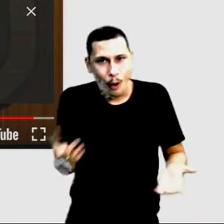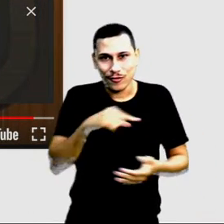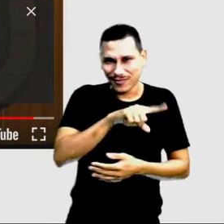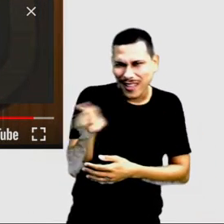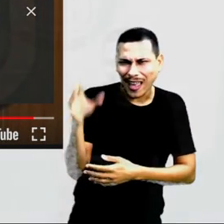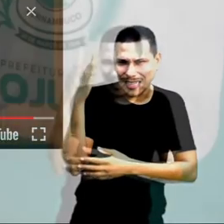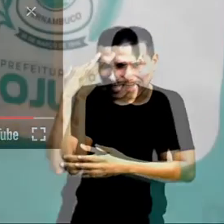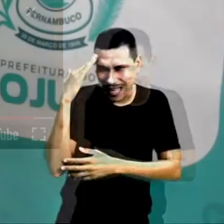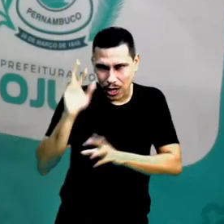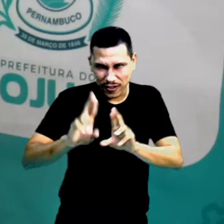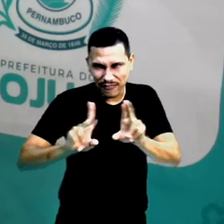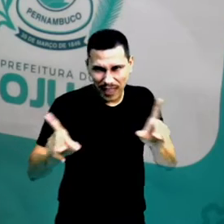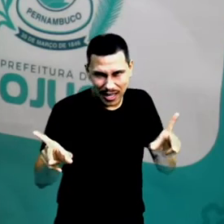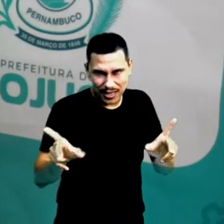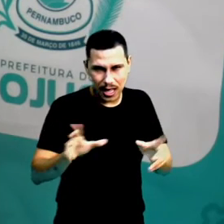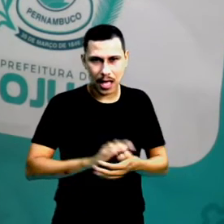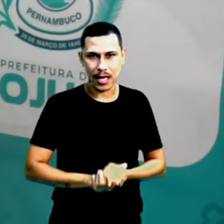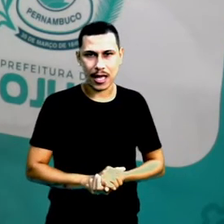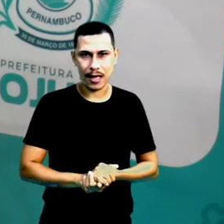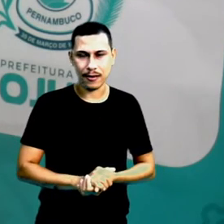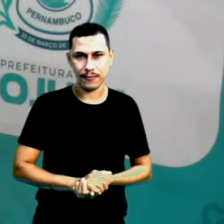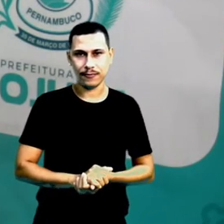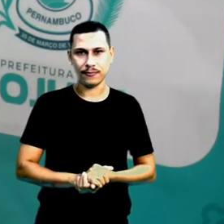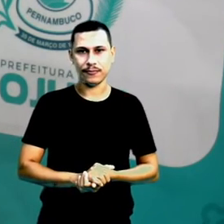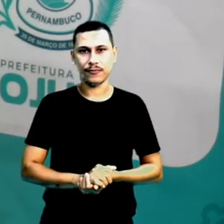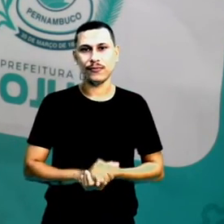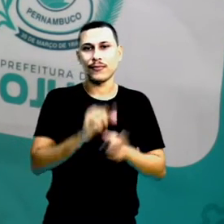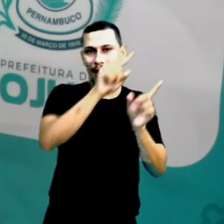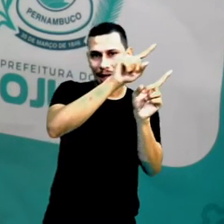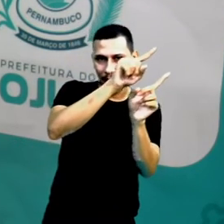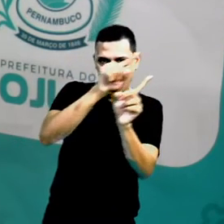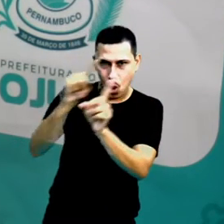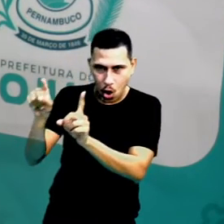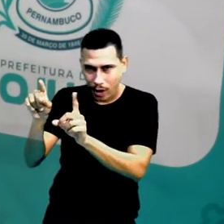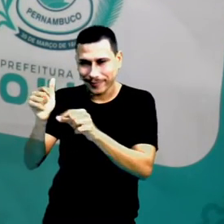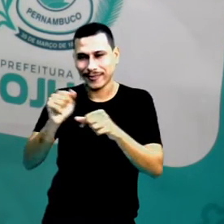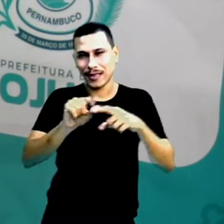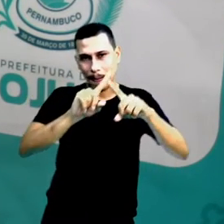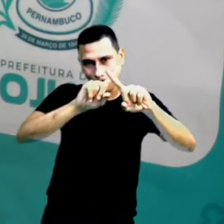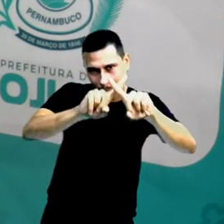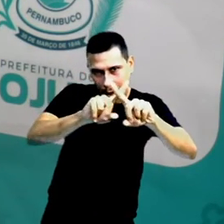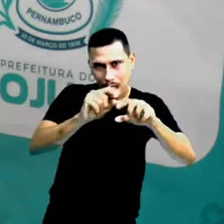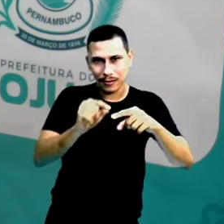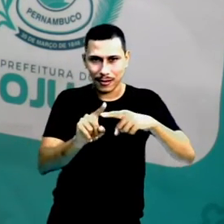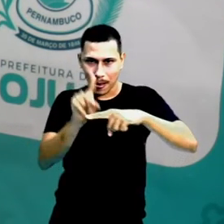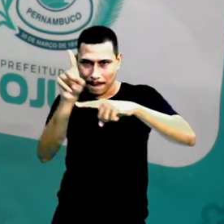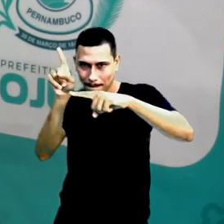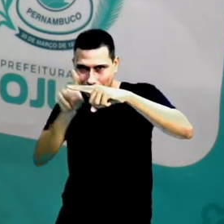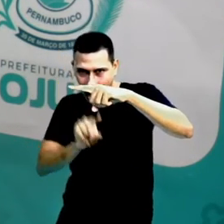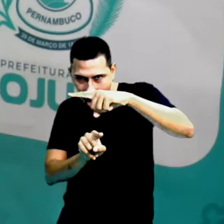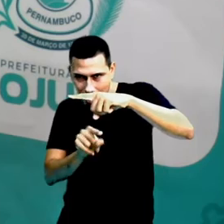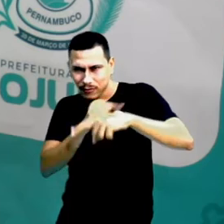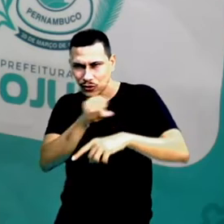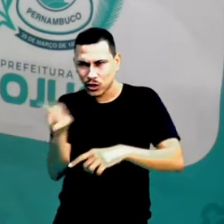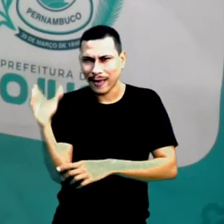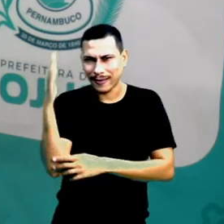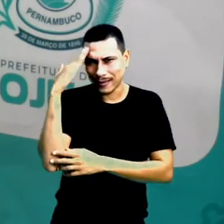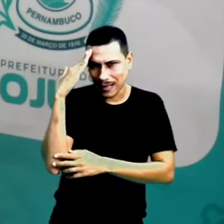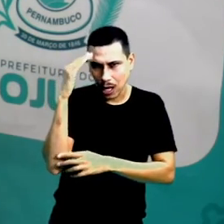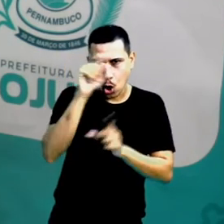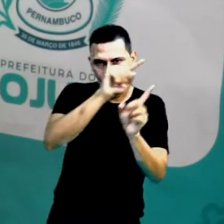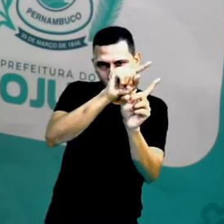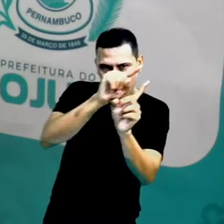entenderam a diferença entre as retas concorrentes perpendiculares e paralelas? A gente sabe que as retas